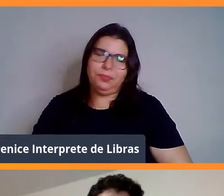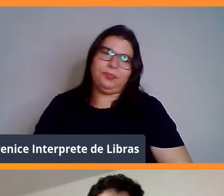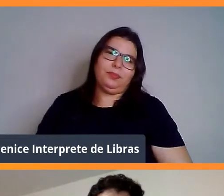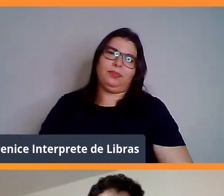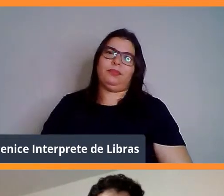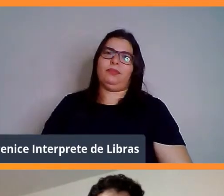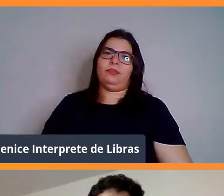Ah, só lembrando...